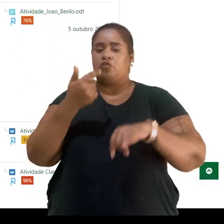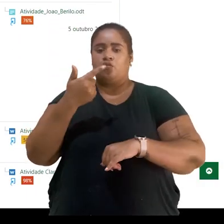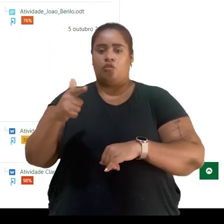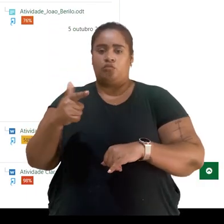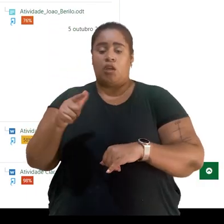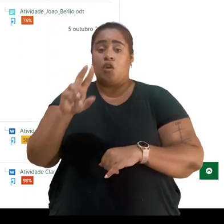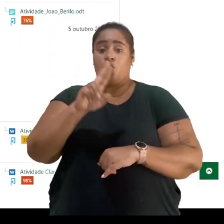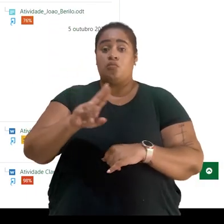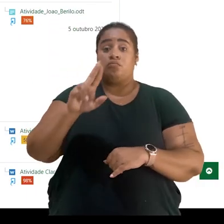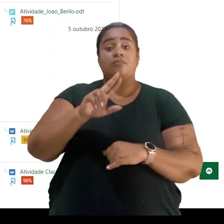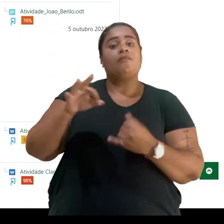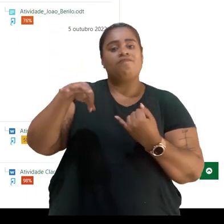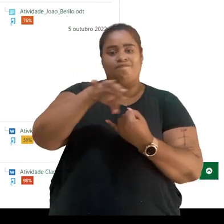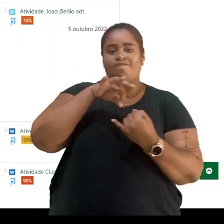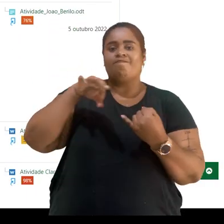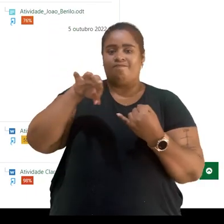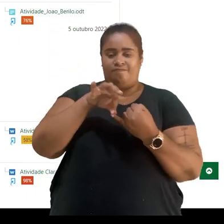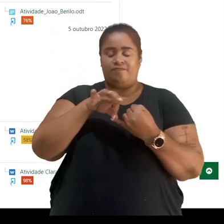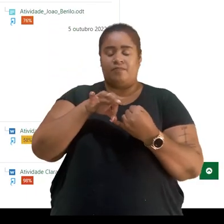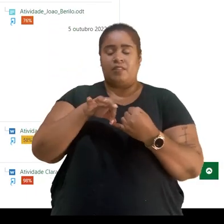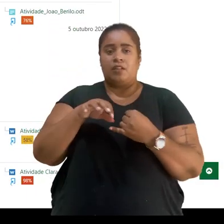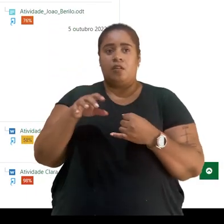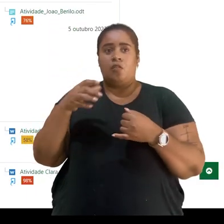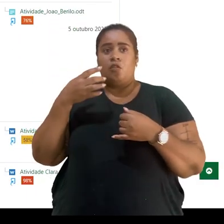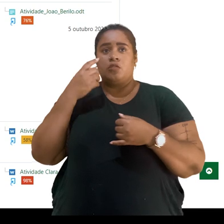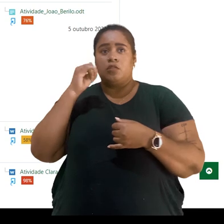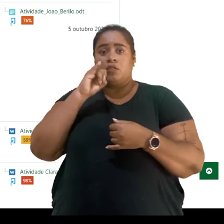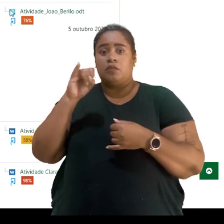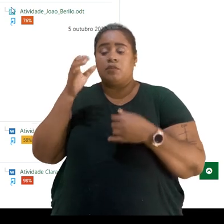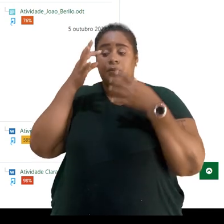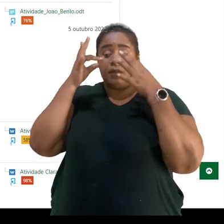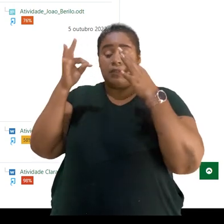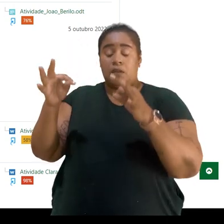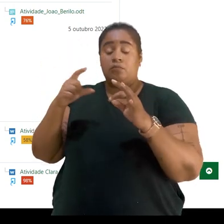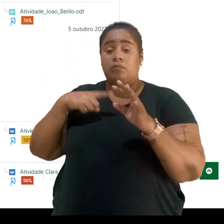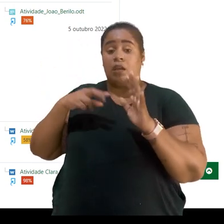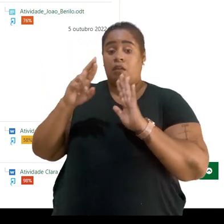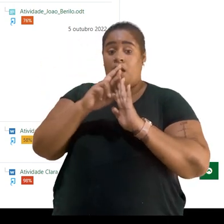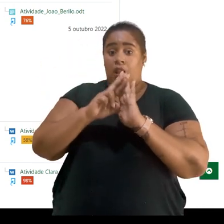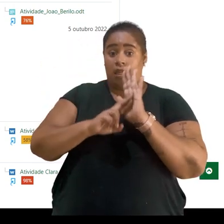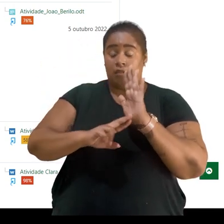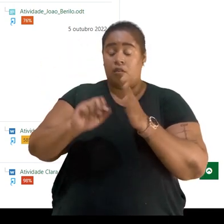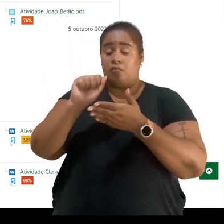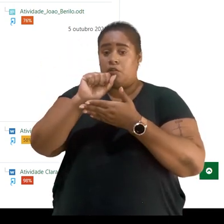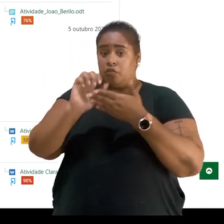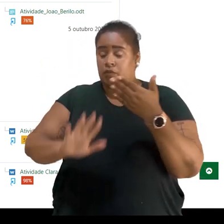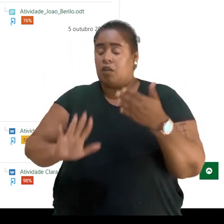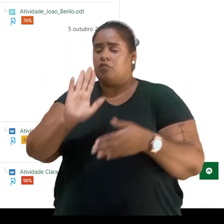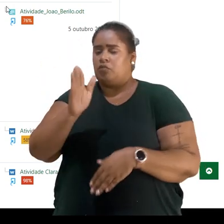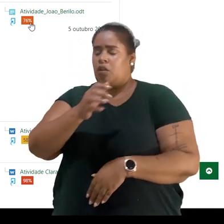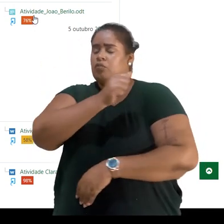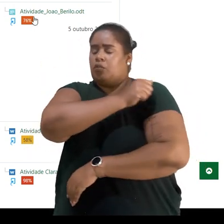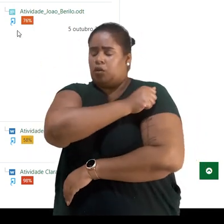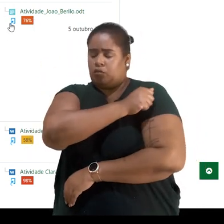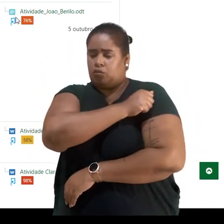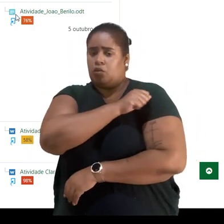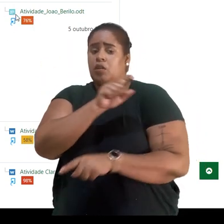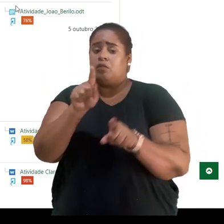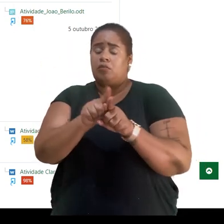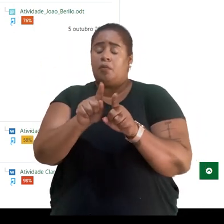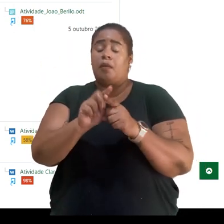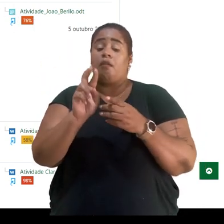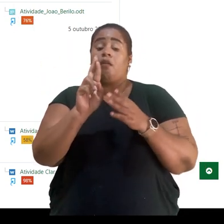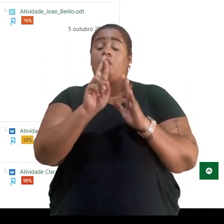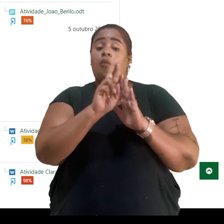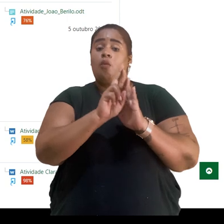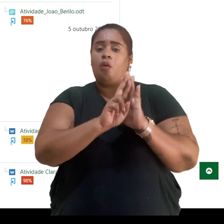habilitado. Então observe que eu tenho já aqui neste relatório a atividade do aluno e